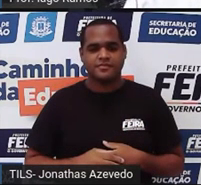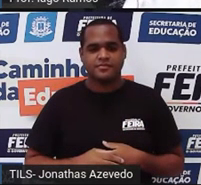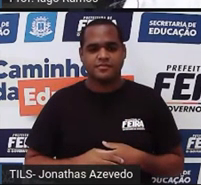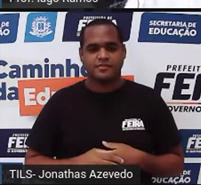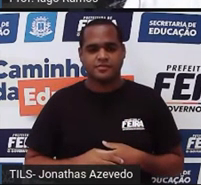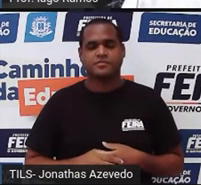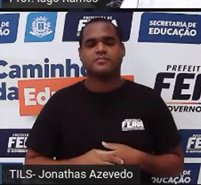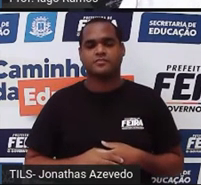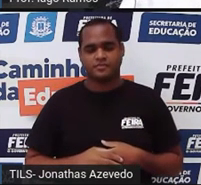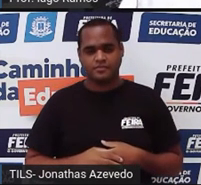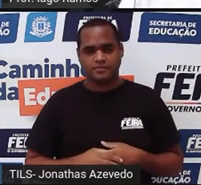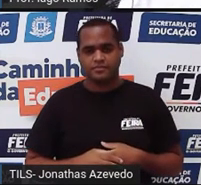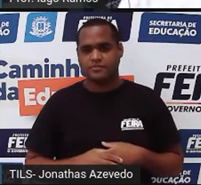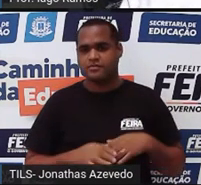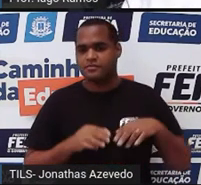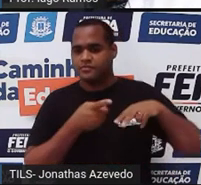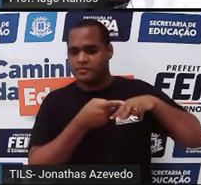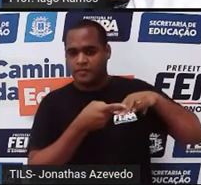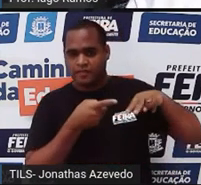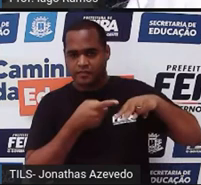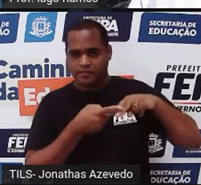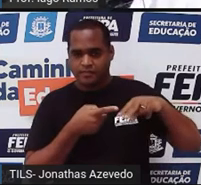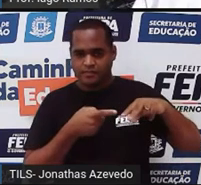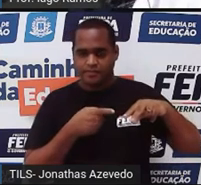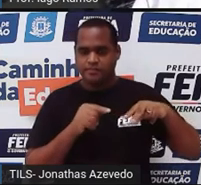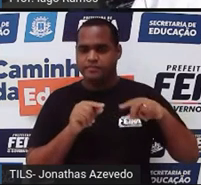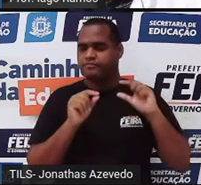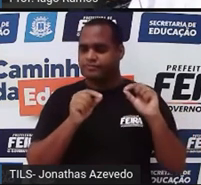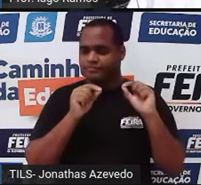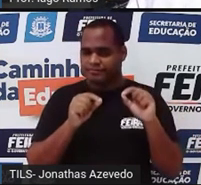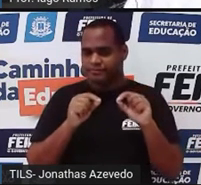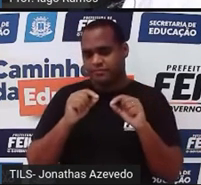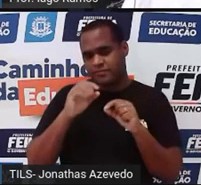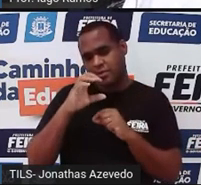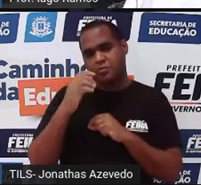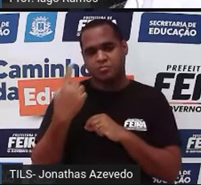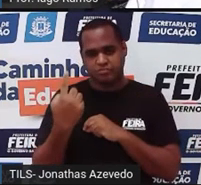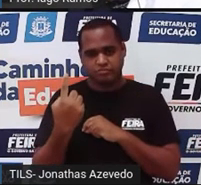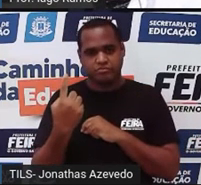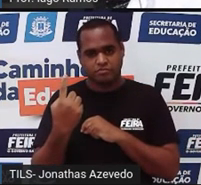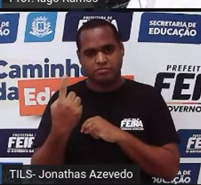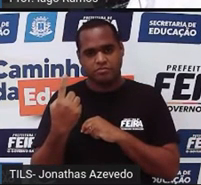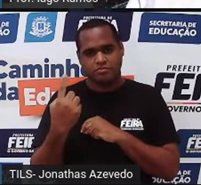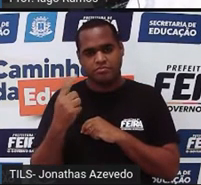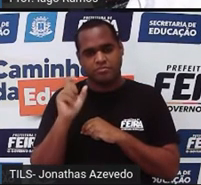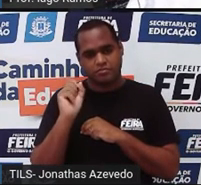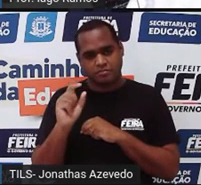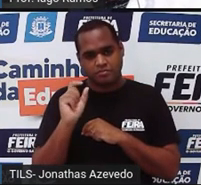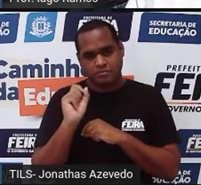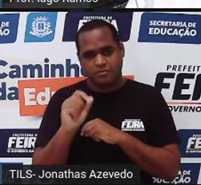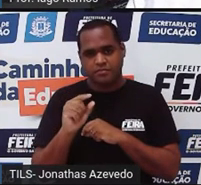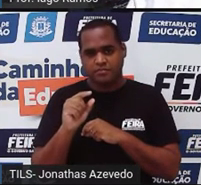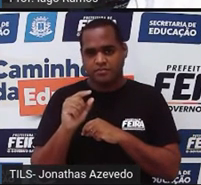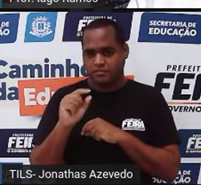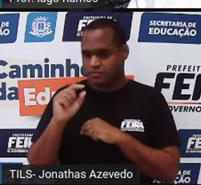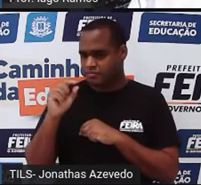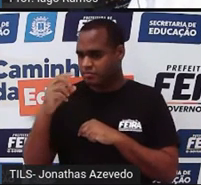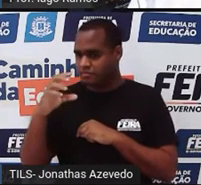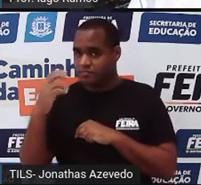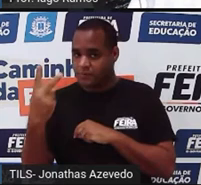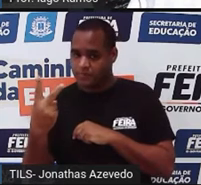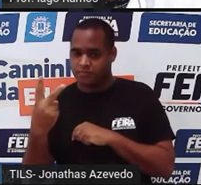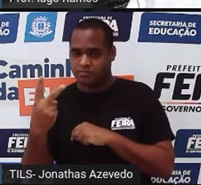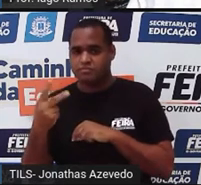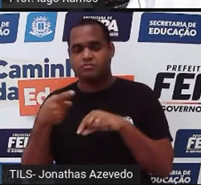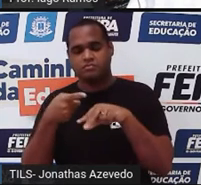A calça azul eu chamei de C1, a calça preta eu chamei de C2, a camisa azul eu chamei de CA, a